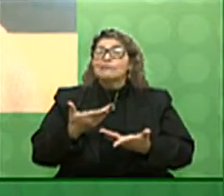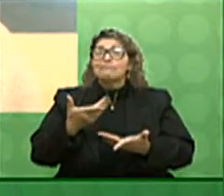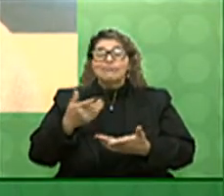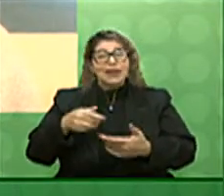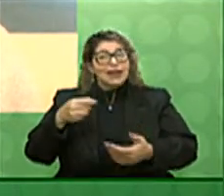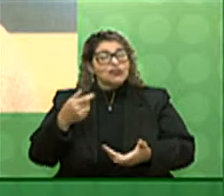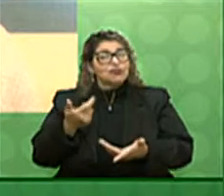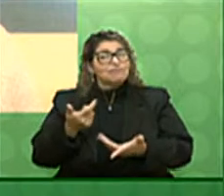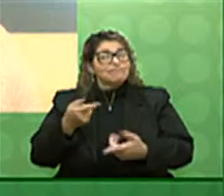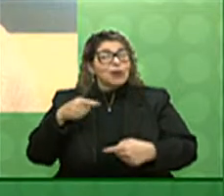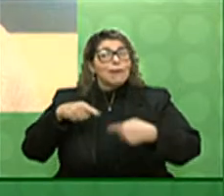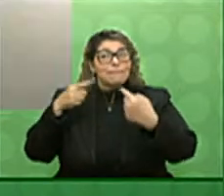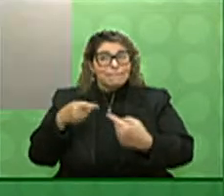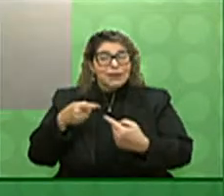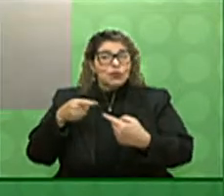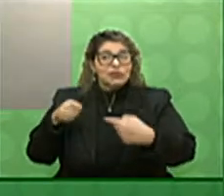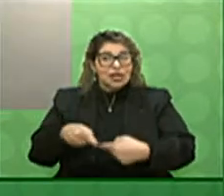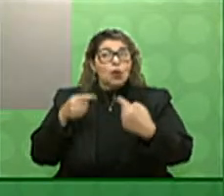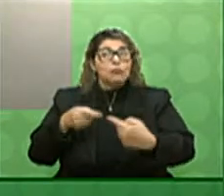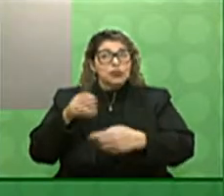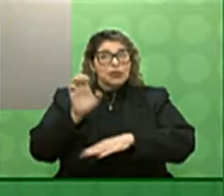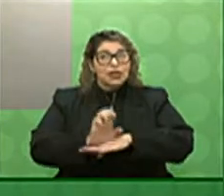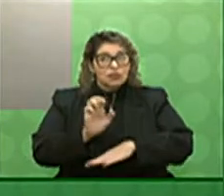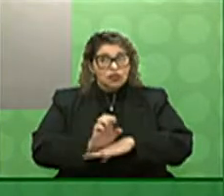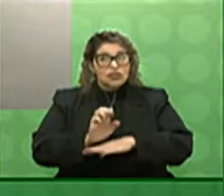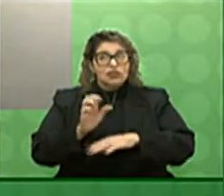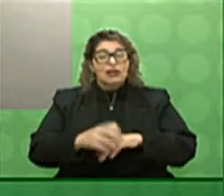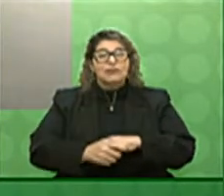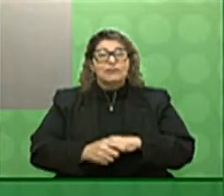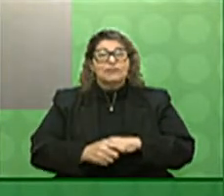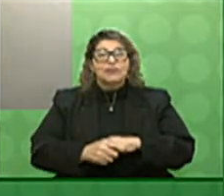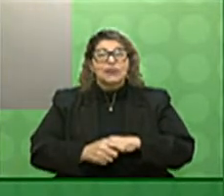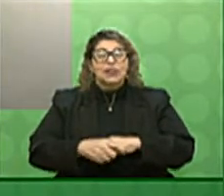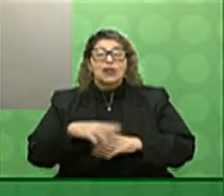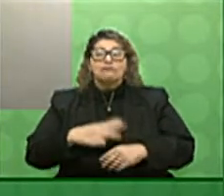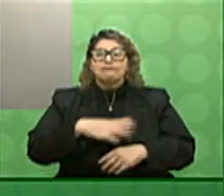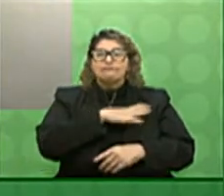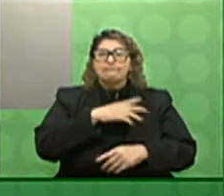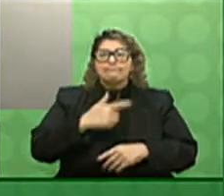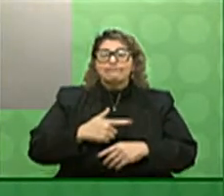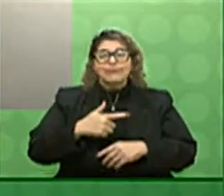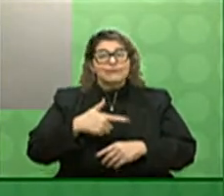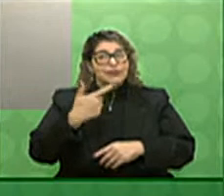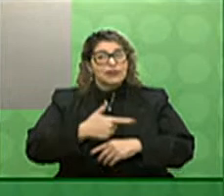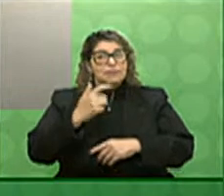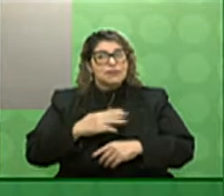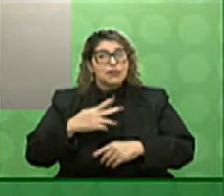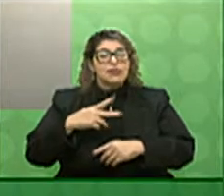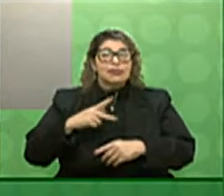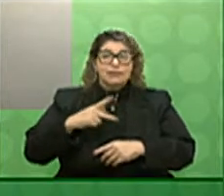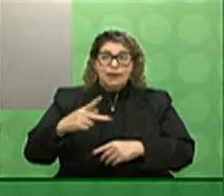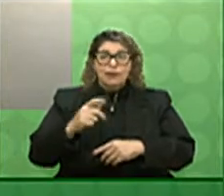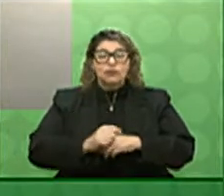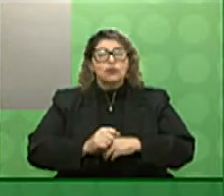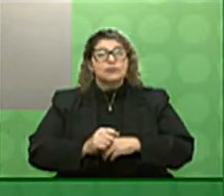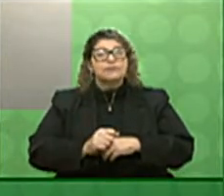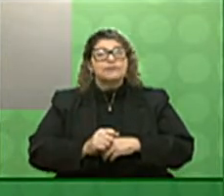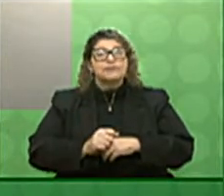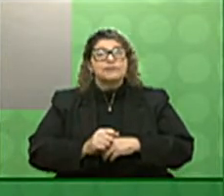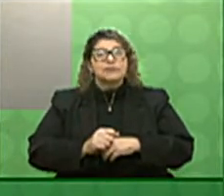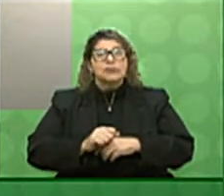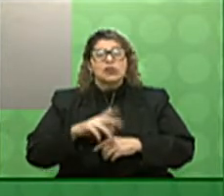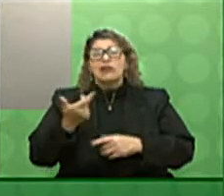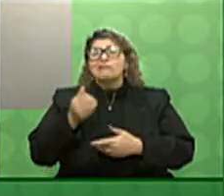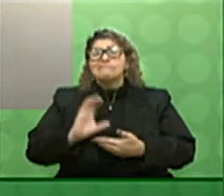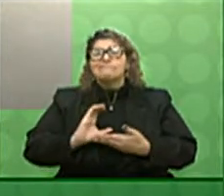no nosso país? Olá, meu comandante, nosso vice-presidente da República, General Mourão. Nós